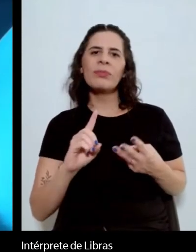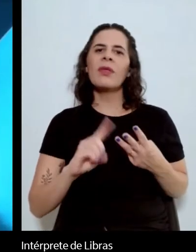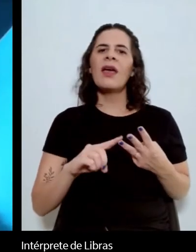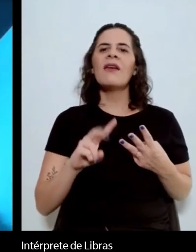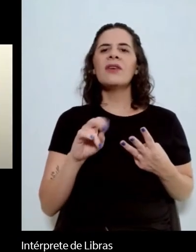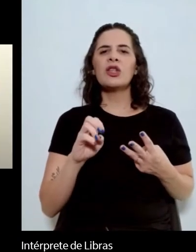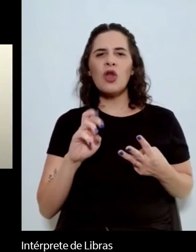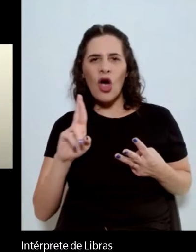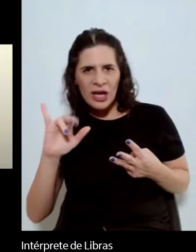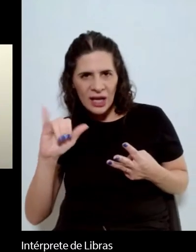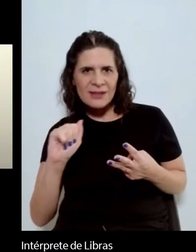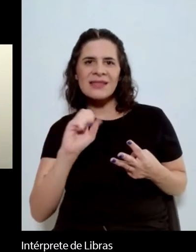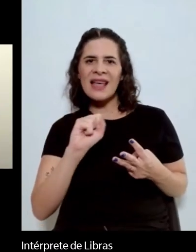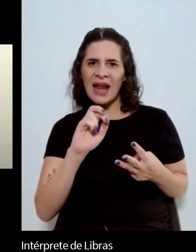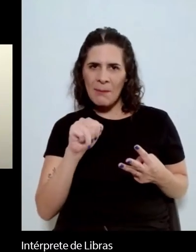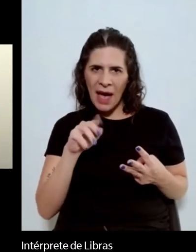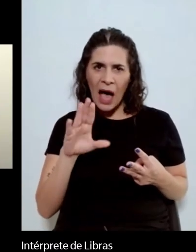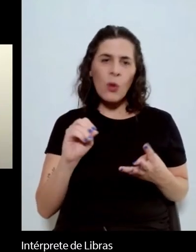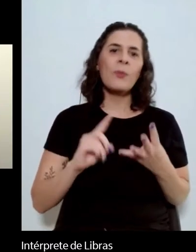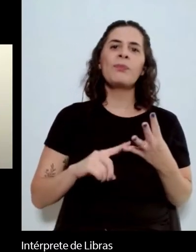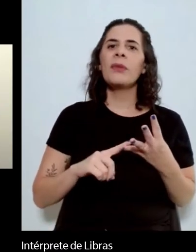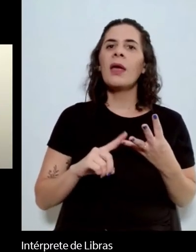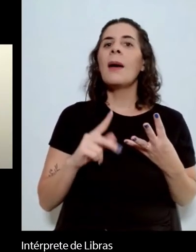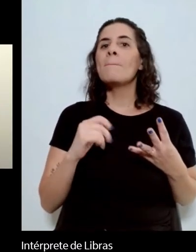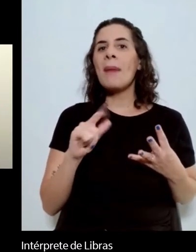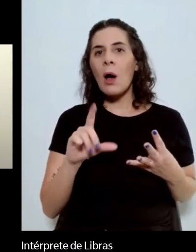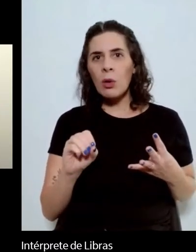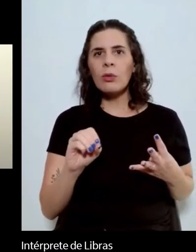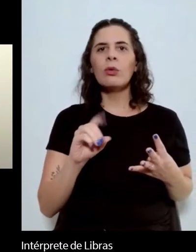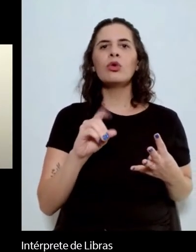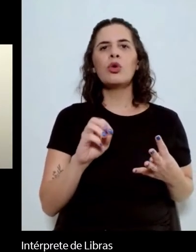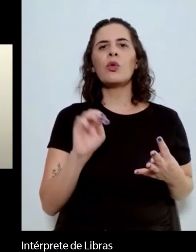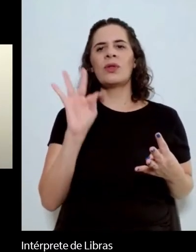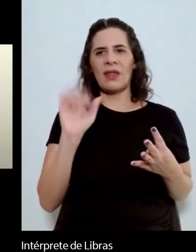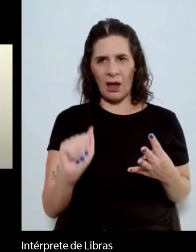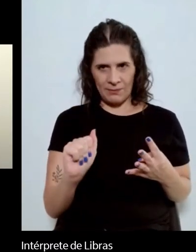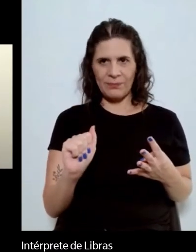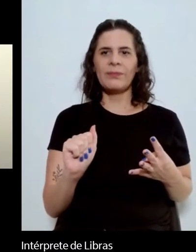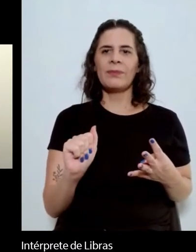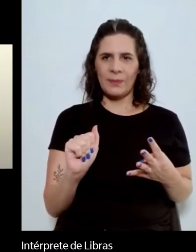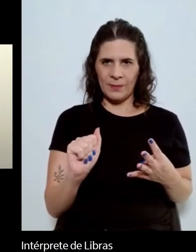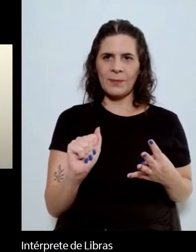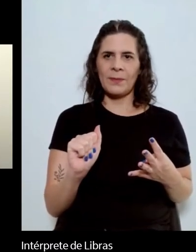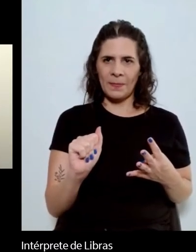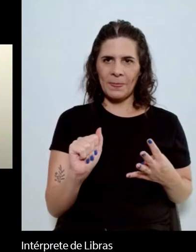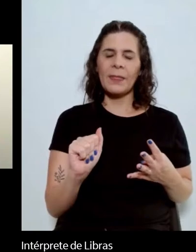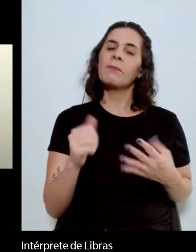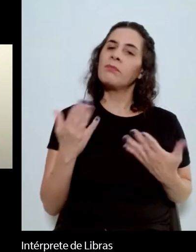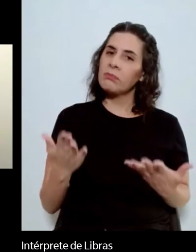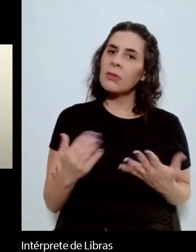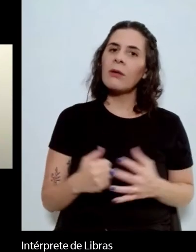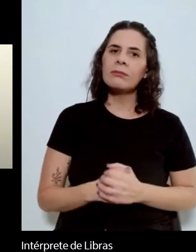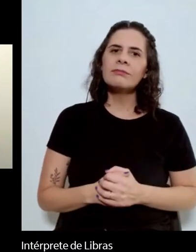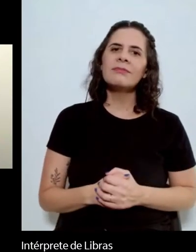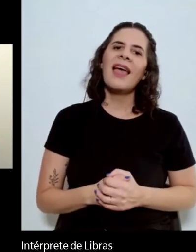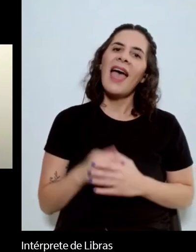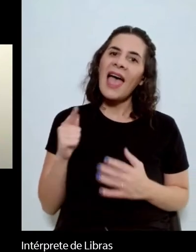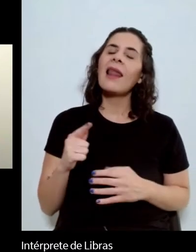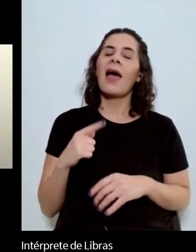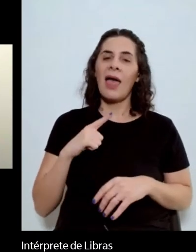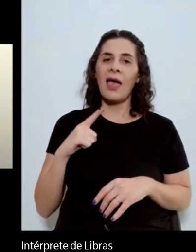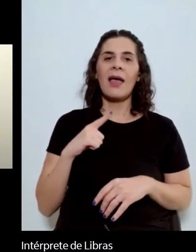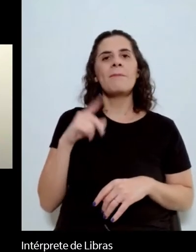Então, é uma alegria Ana Cláudia apresentá-la. Ana Cláudia é Associate Professor in Brazilian Studies da